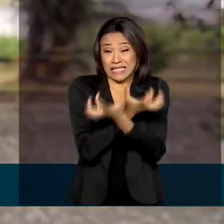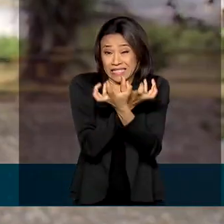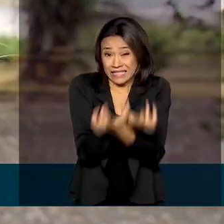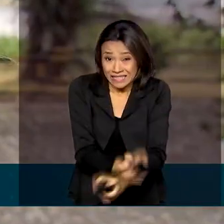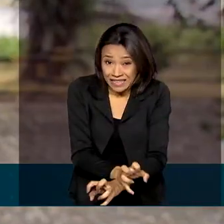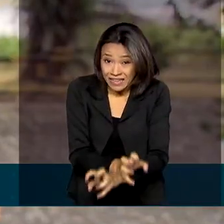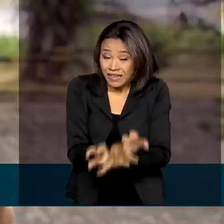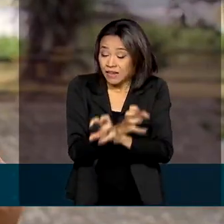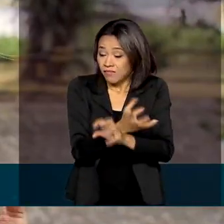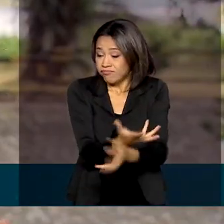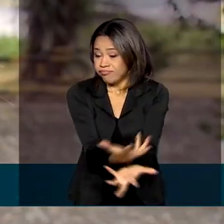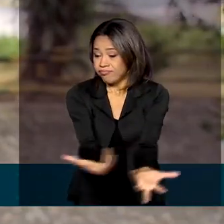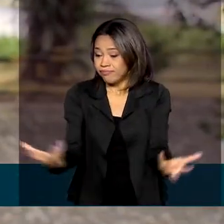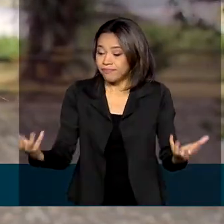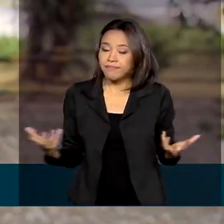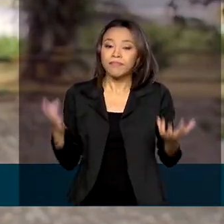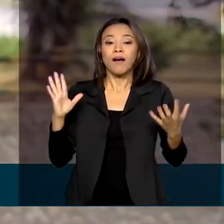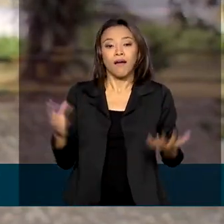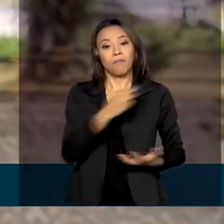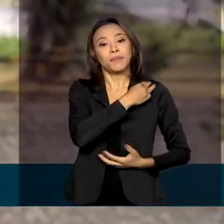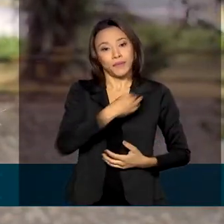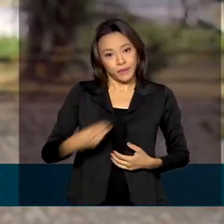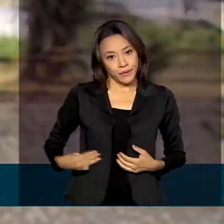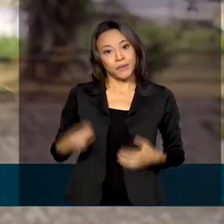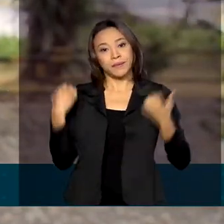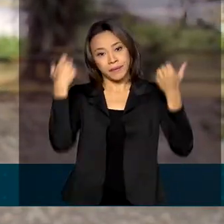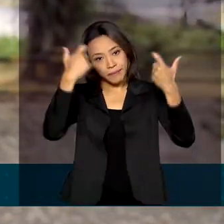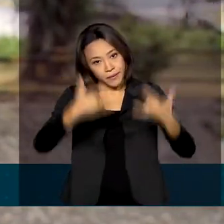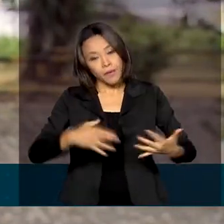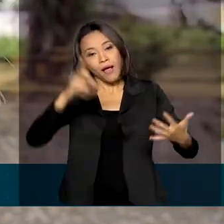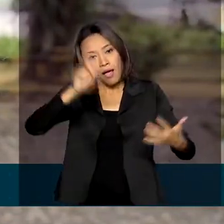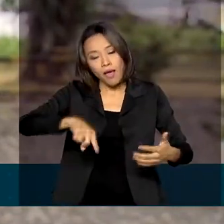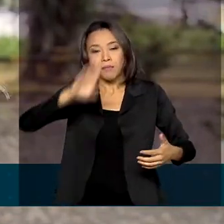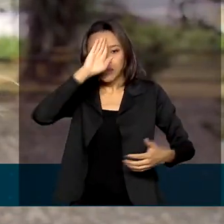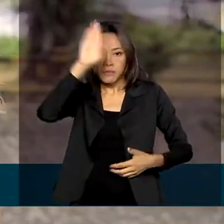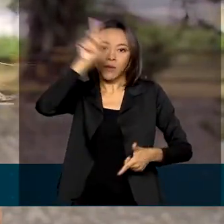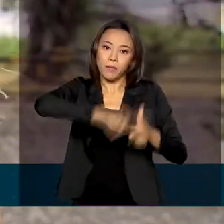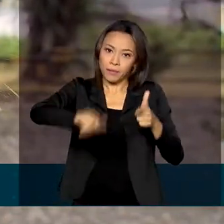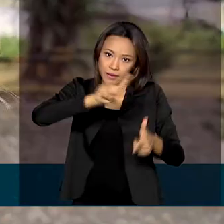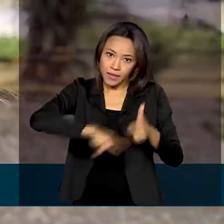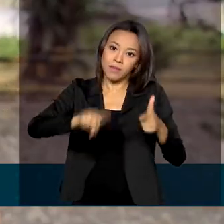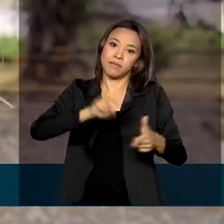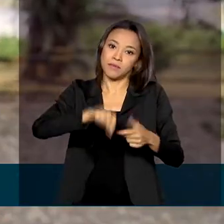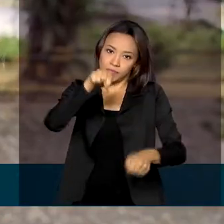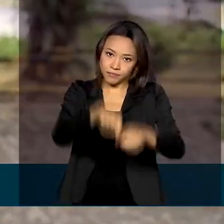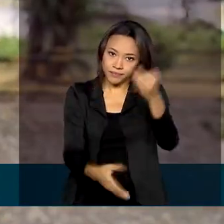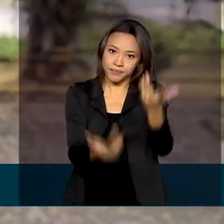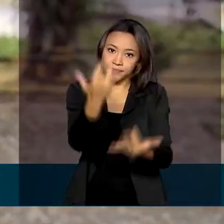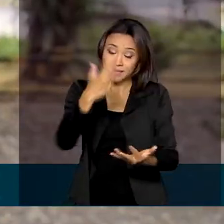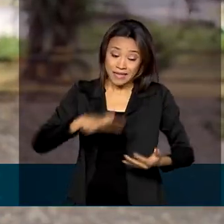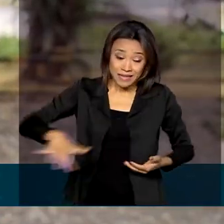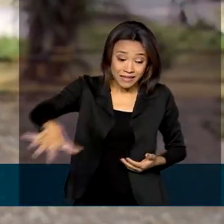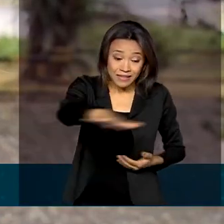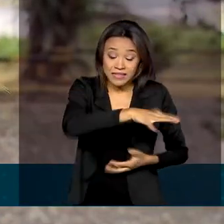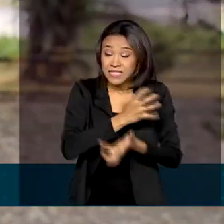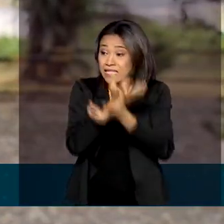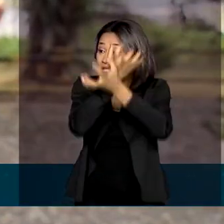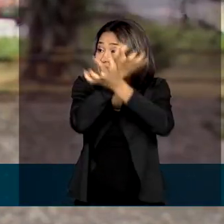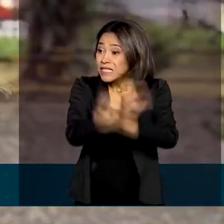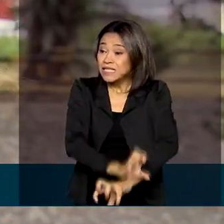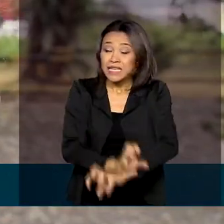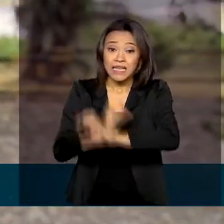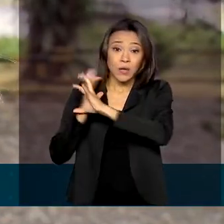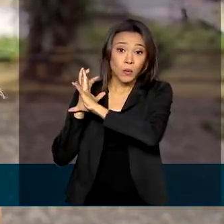foi apontada pelo ministro do Meio Ambiente como a principal causa dos incêndios. A região enfrenta a maior seca dos últimos